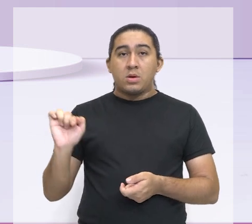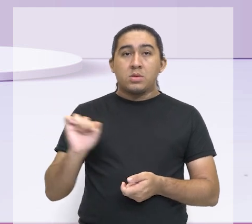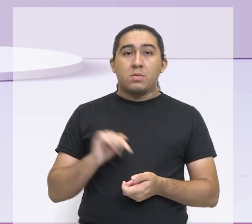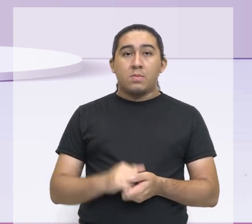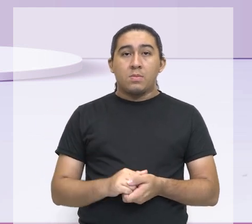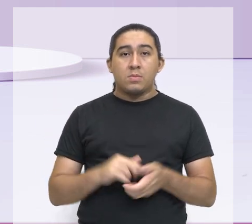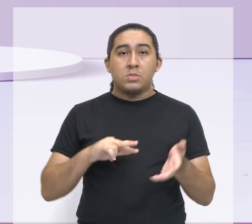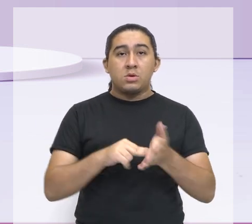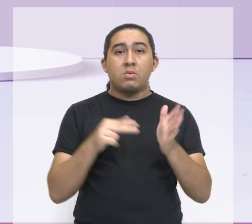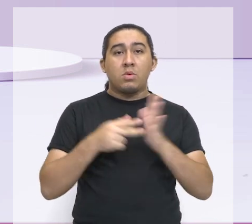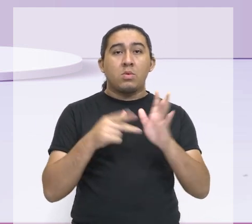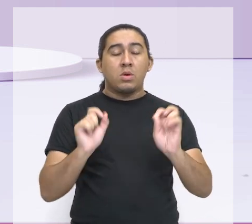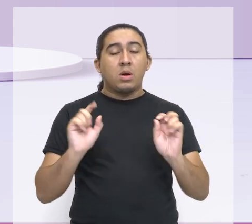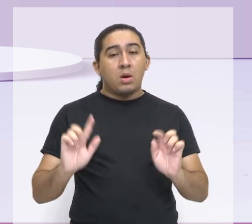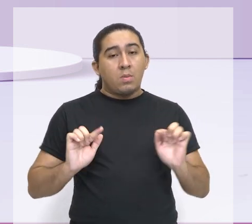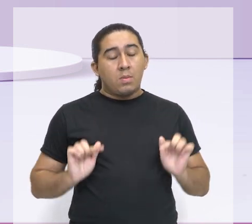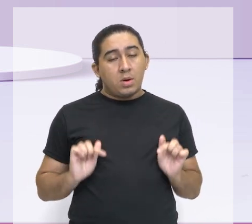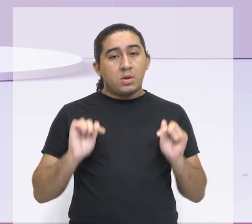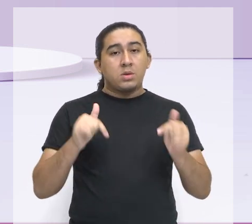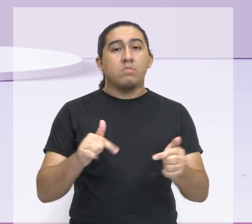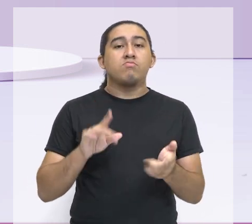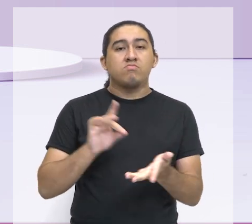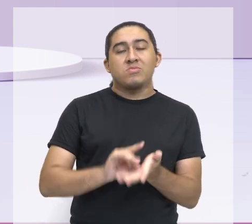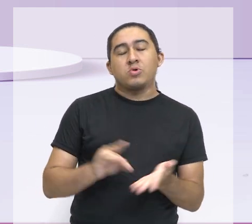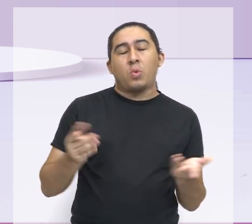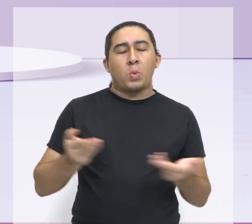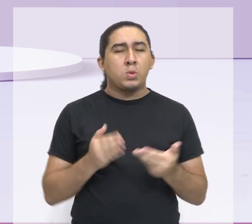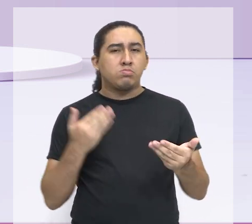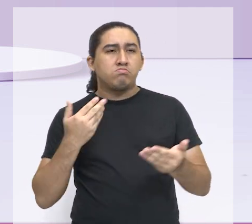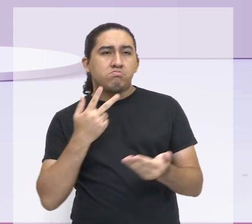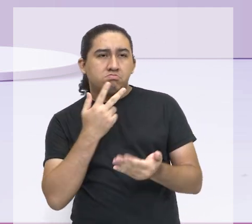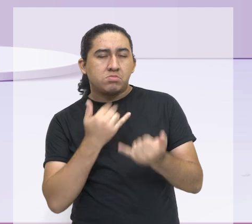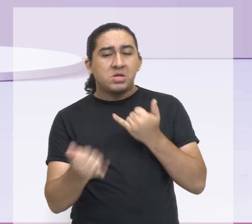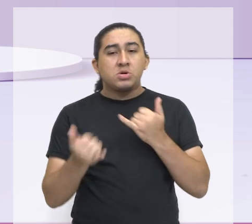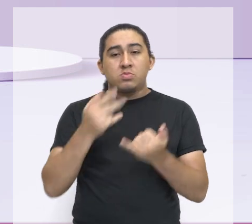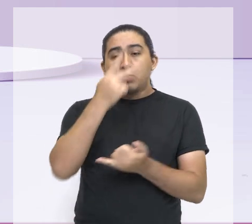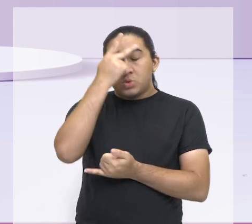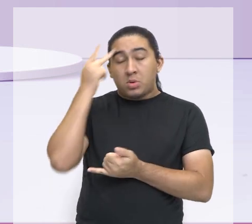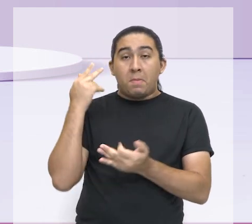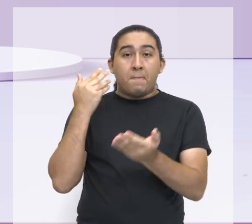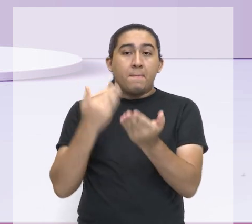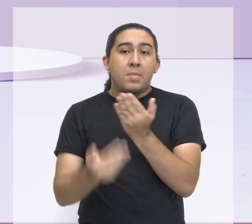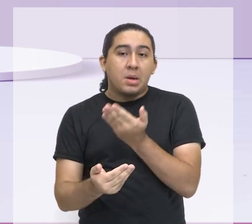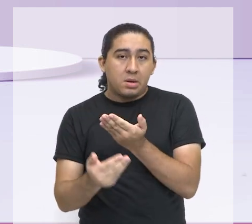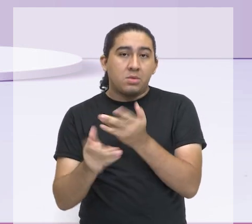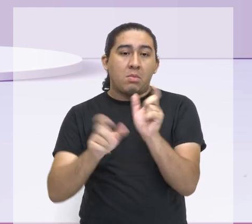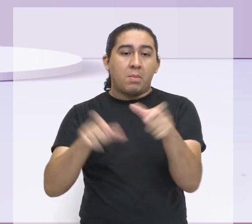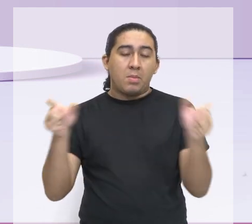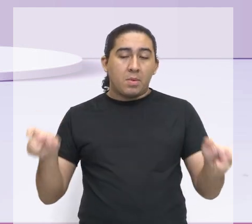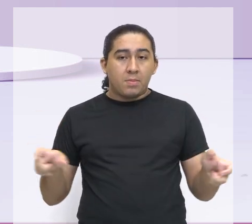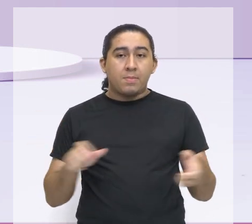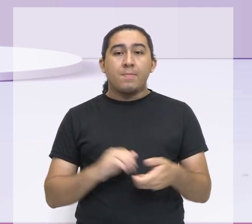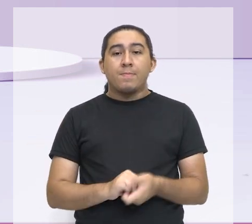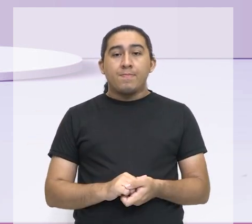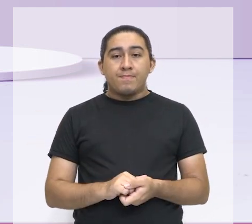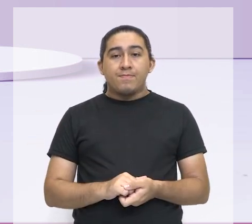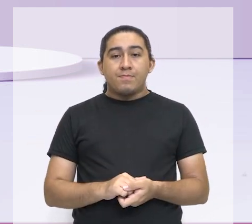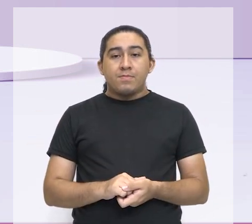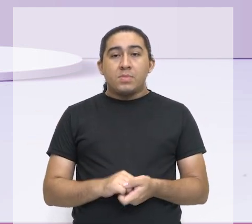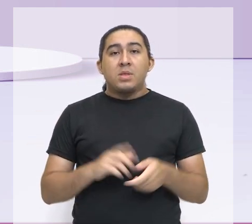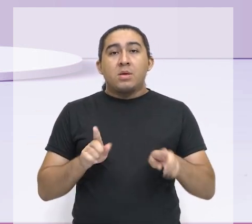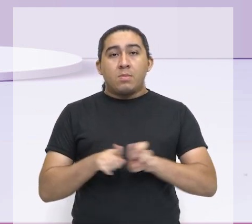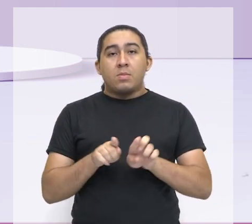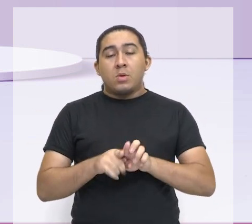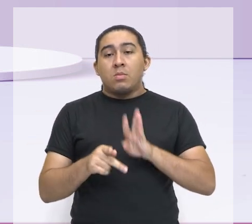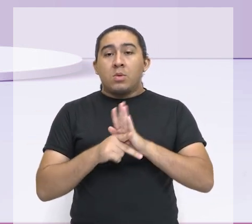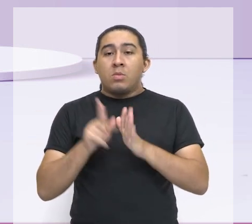uma prática que está se perdendo, devido ao individualismo, devido à força